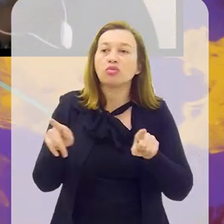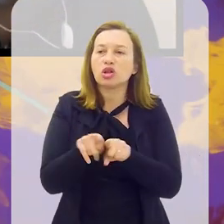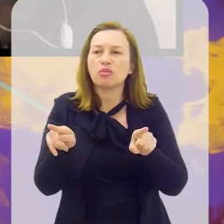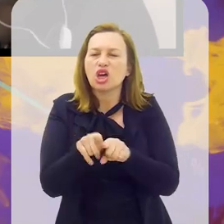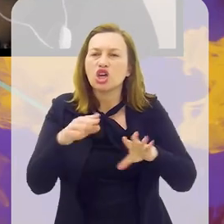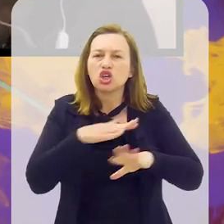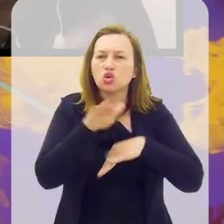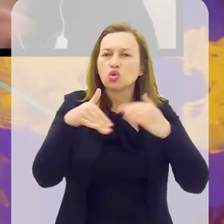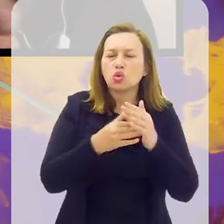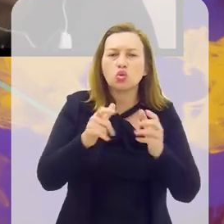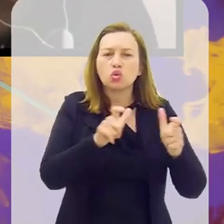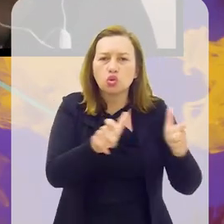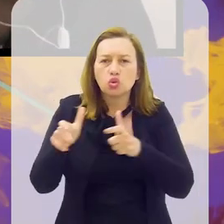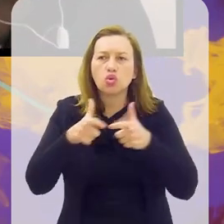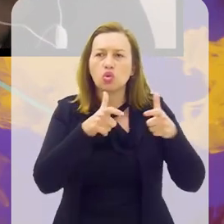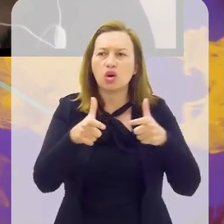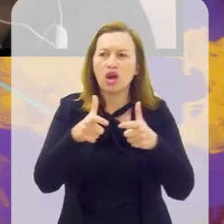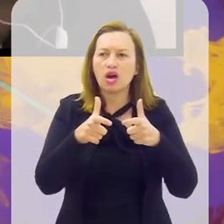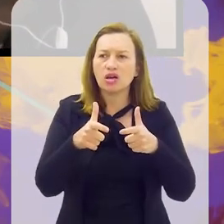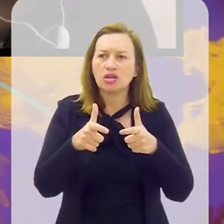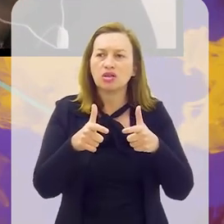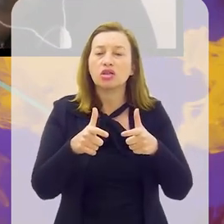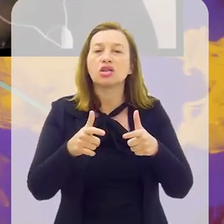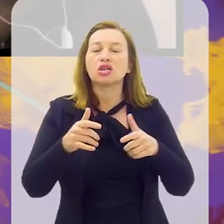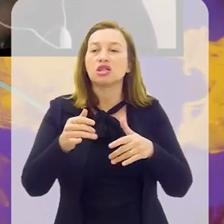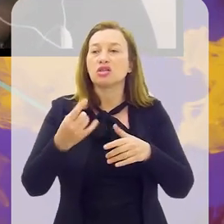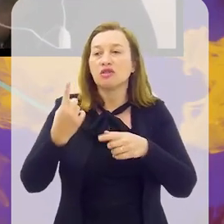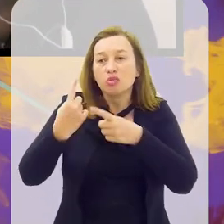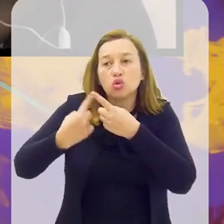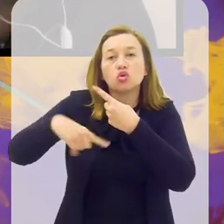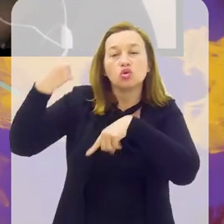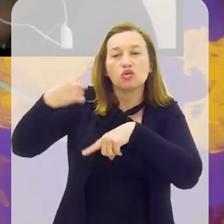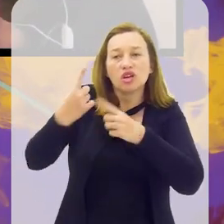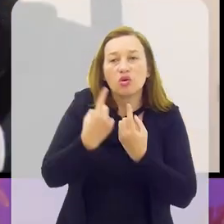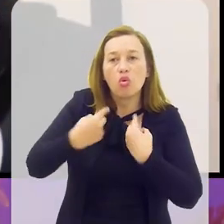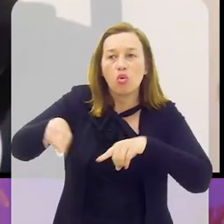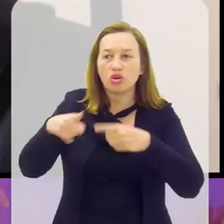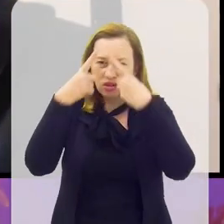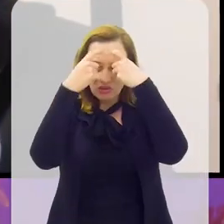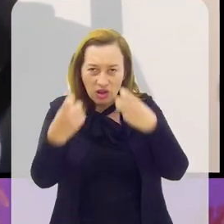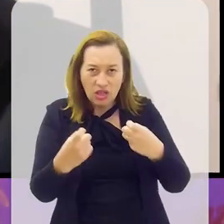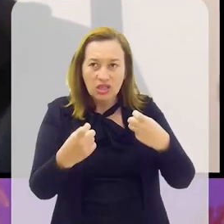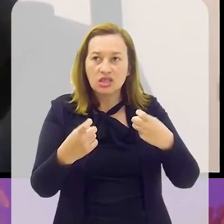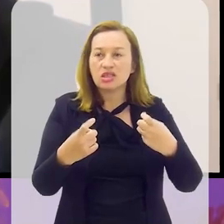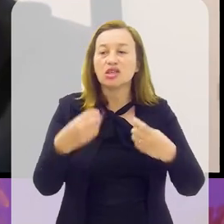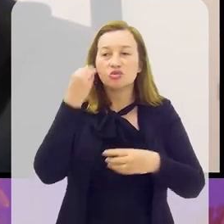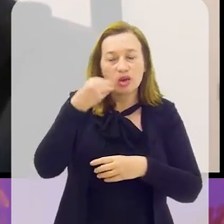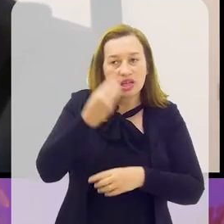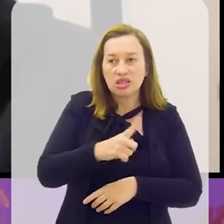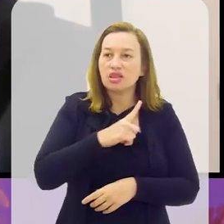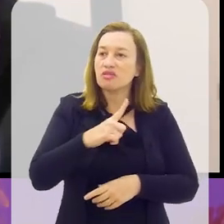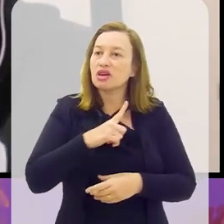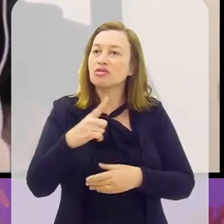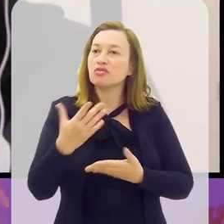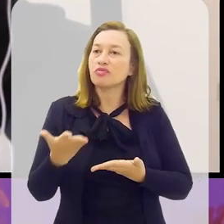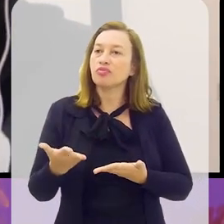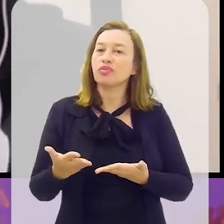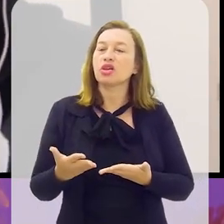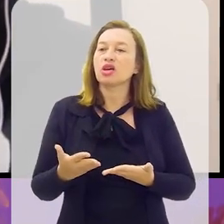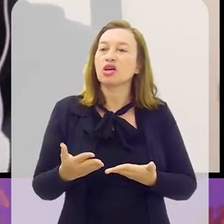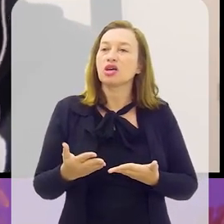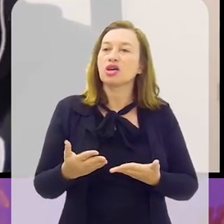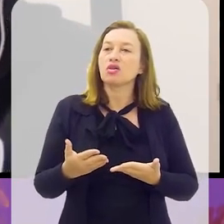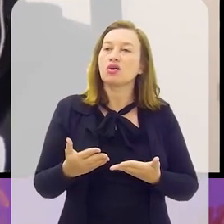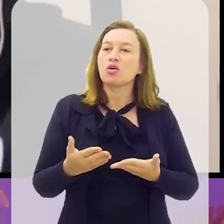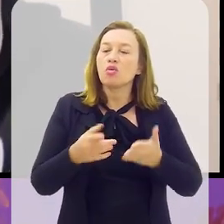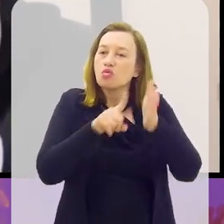fundamental também em todos os lugares que a gente teve um relativo sucesso aí no enfrentamento da violência, passou por isso, traga o que já